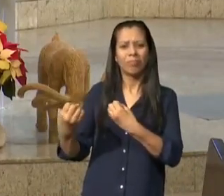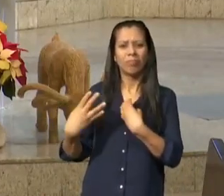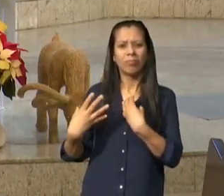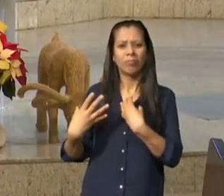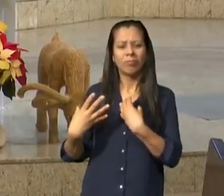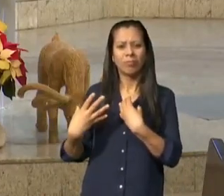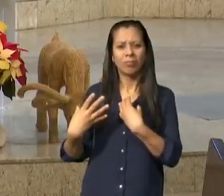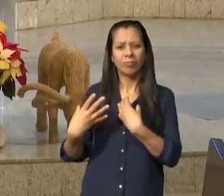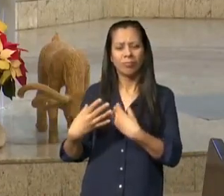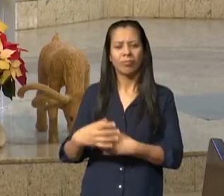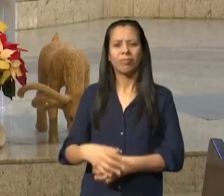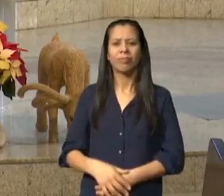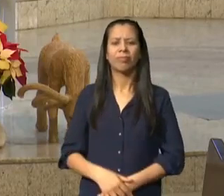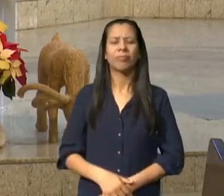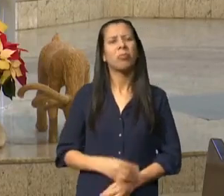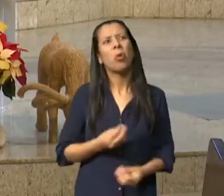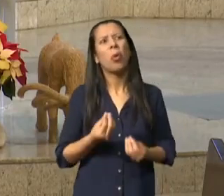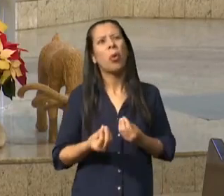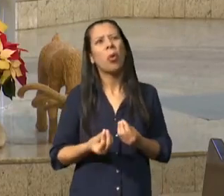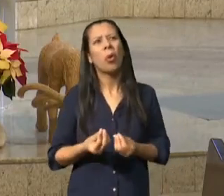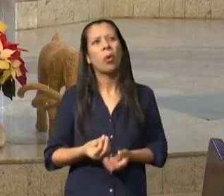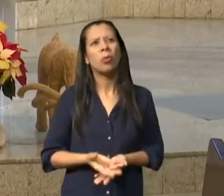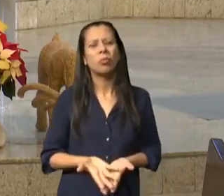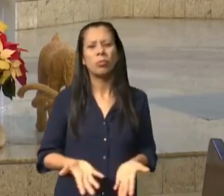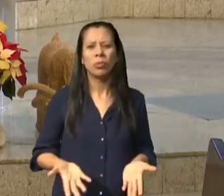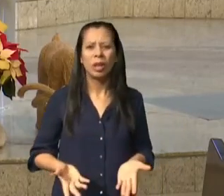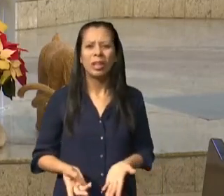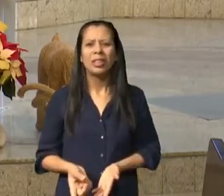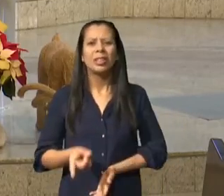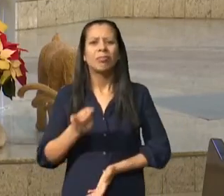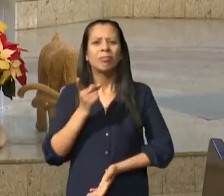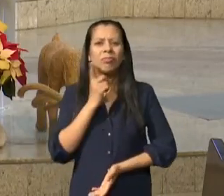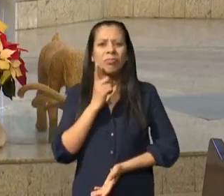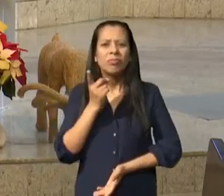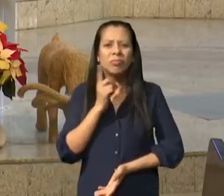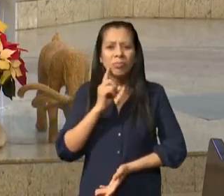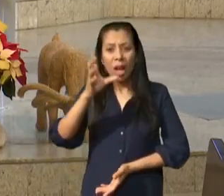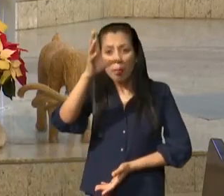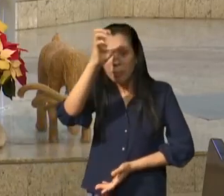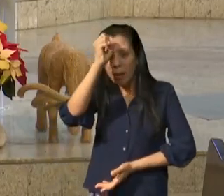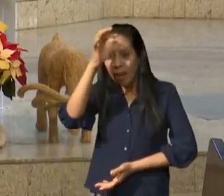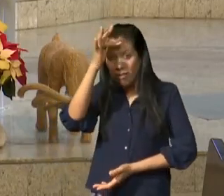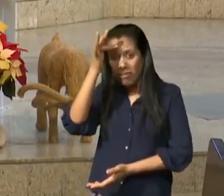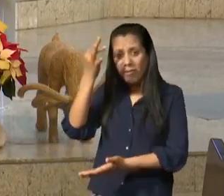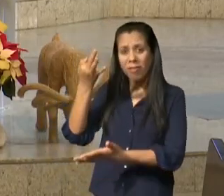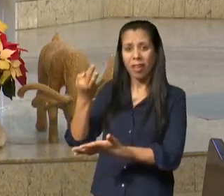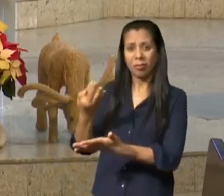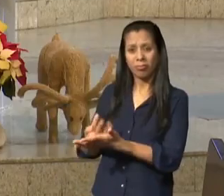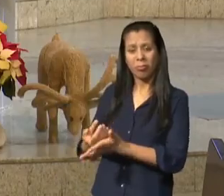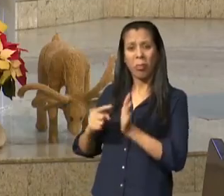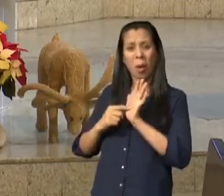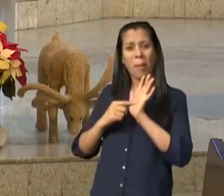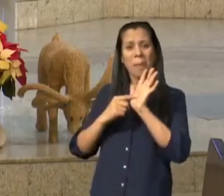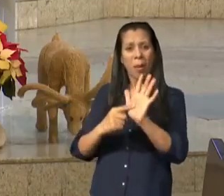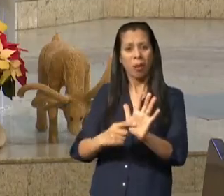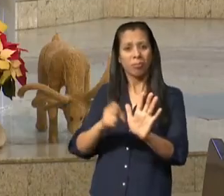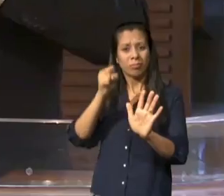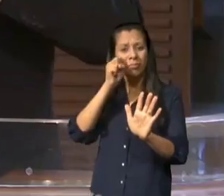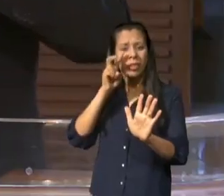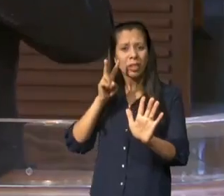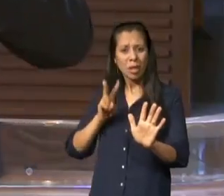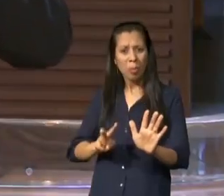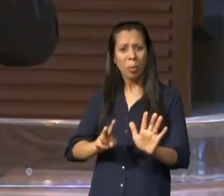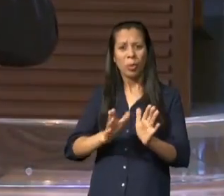imersão no sentido de que damos testemunho público da nossa fé e do conhecimento que recebemos da palavra